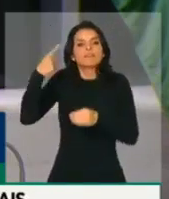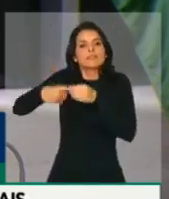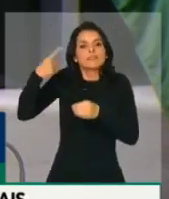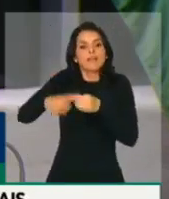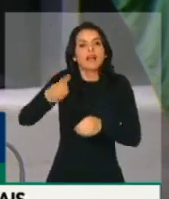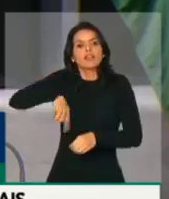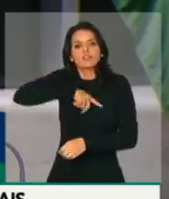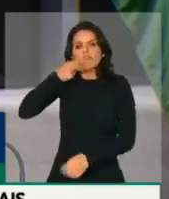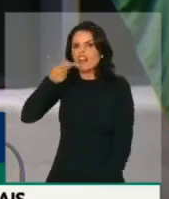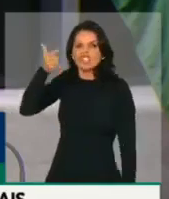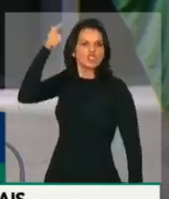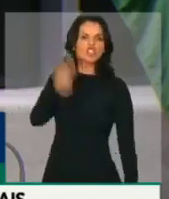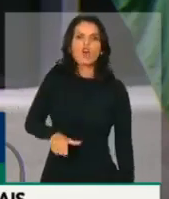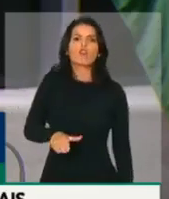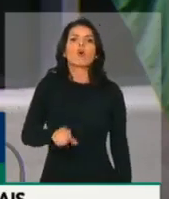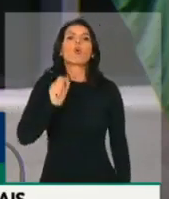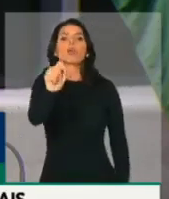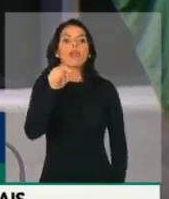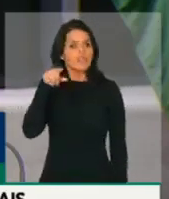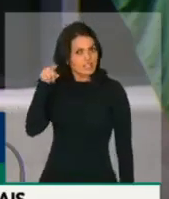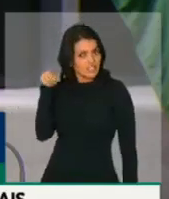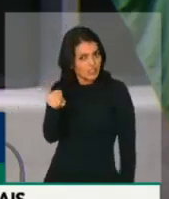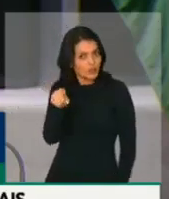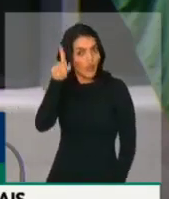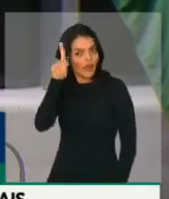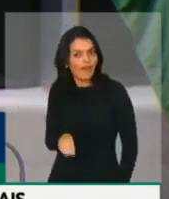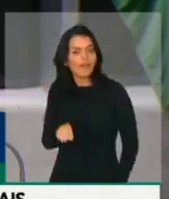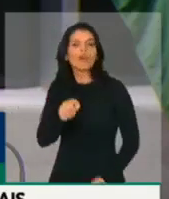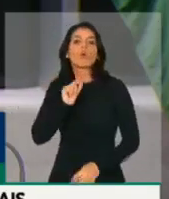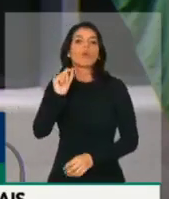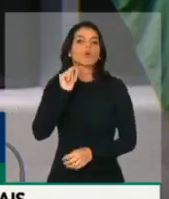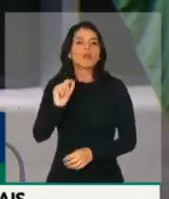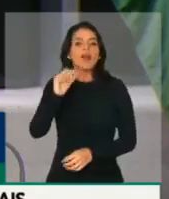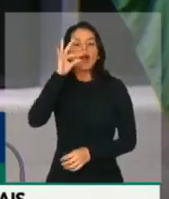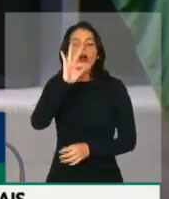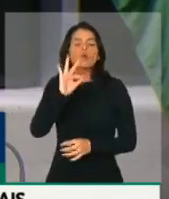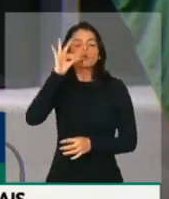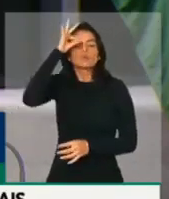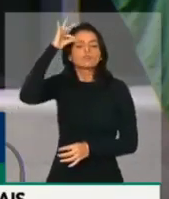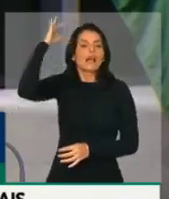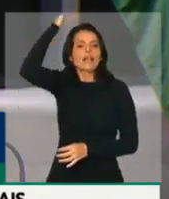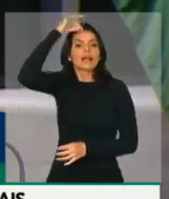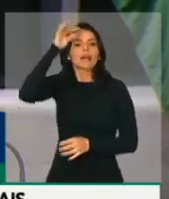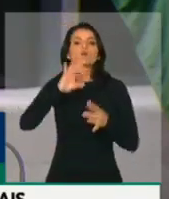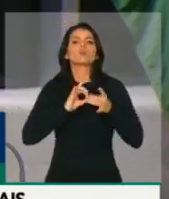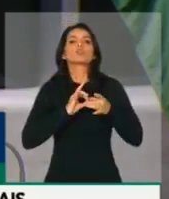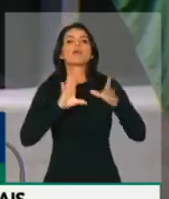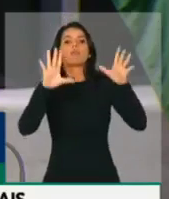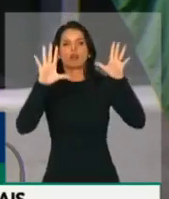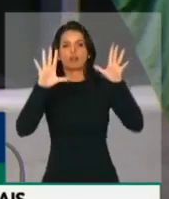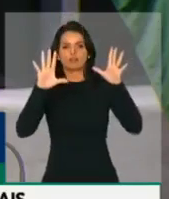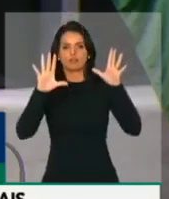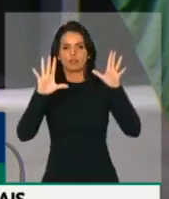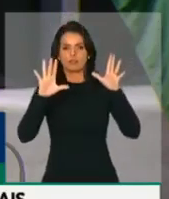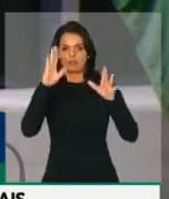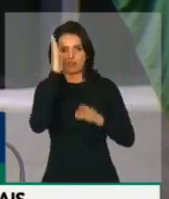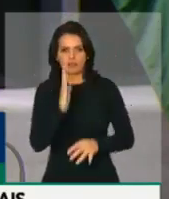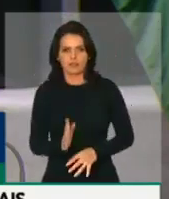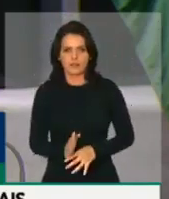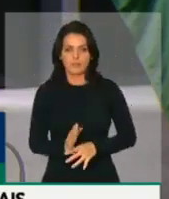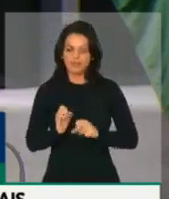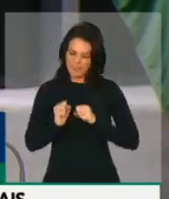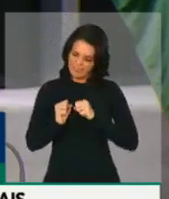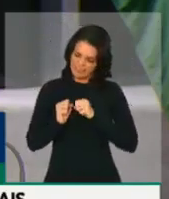reafirmar que isso se dá em nome de algo sagrado, que é a democracia brasileira. Defender a